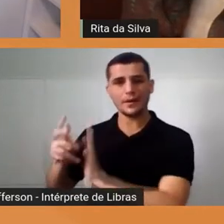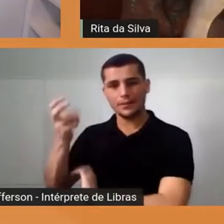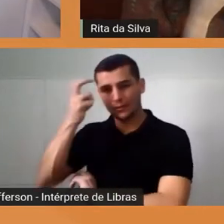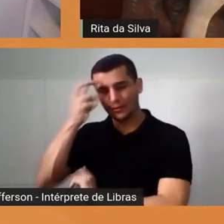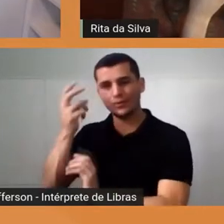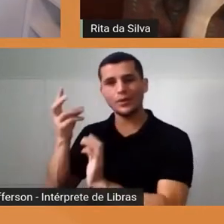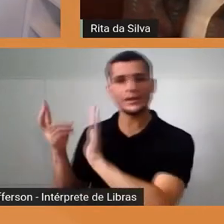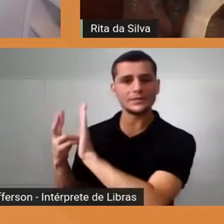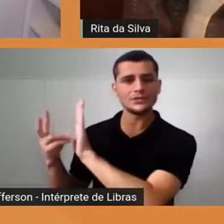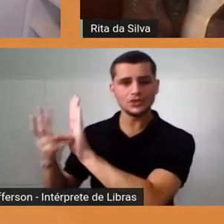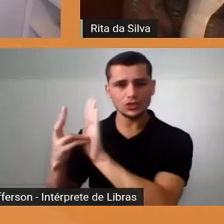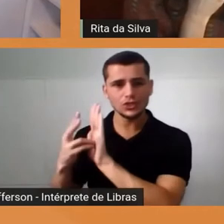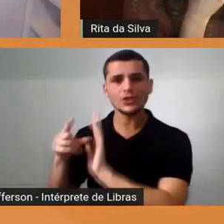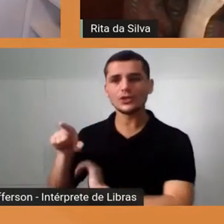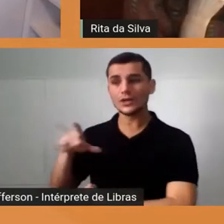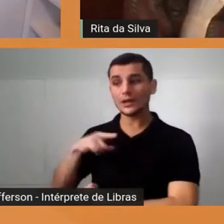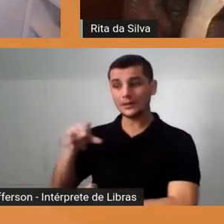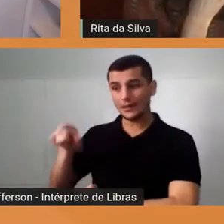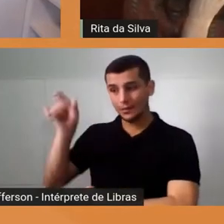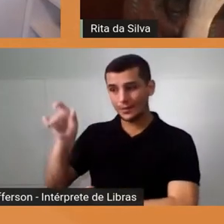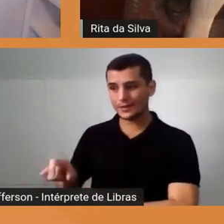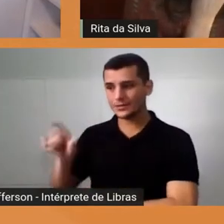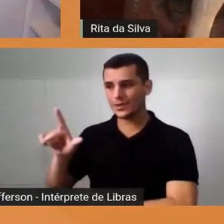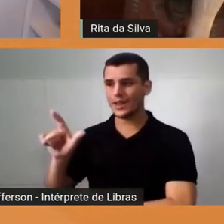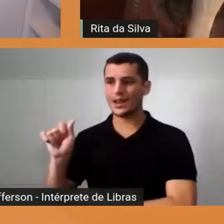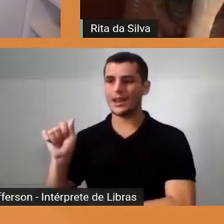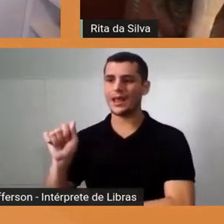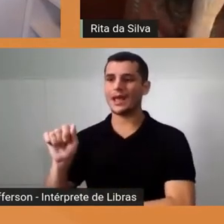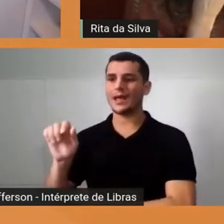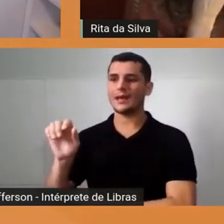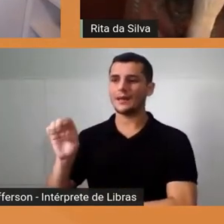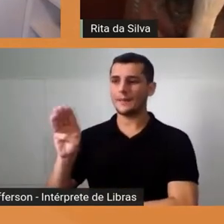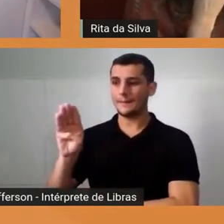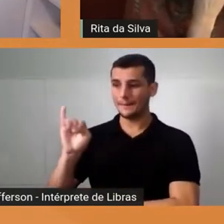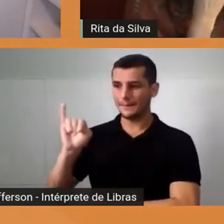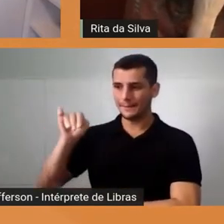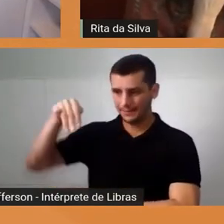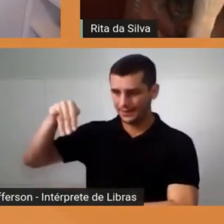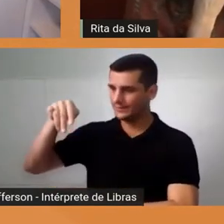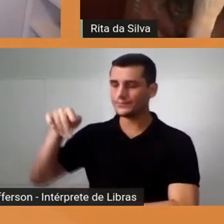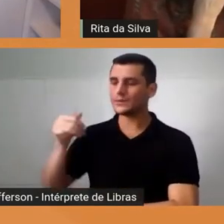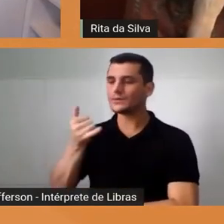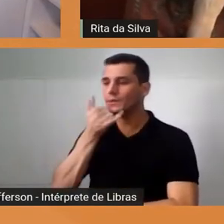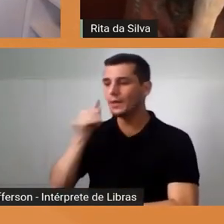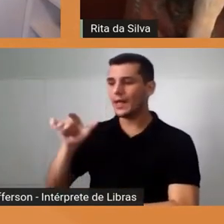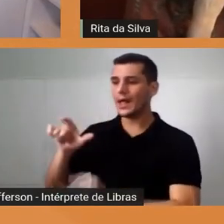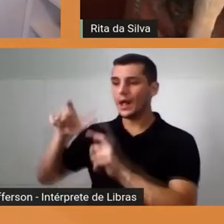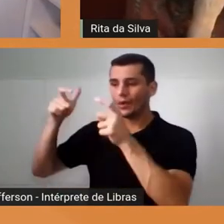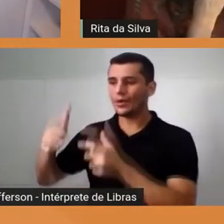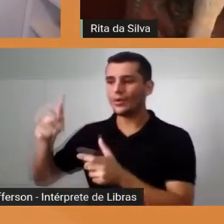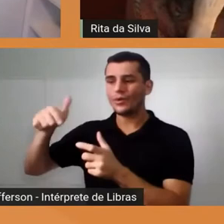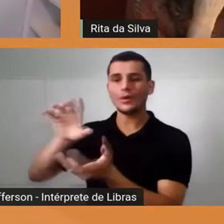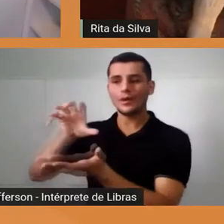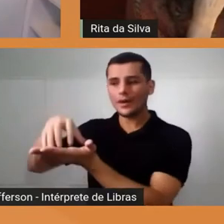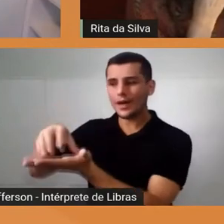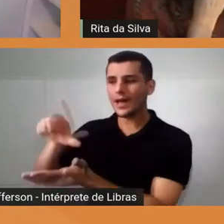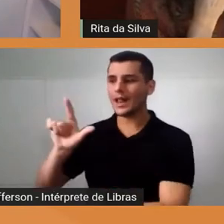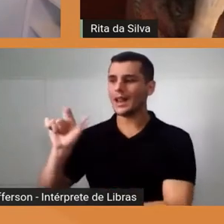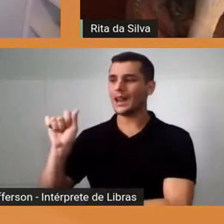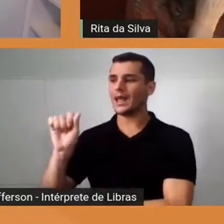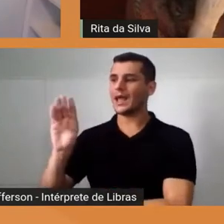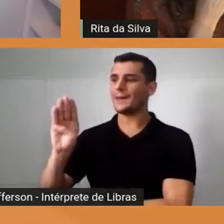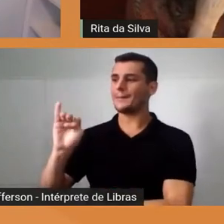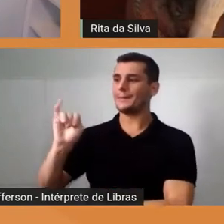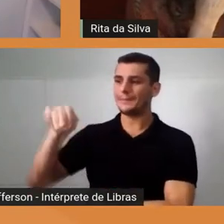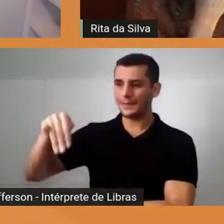tem a característica e tudo mais, mas o Labim é um exponencial. O curso de História